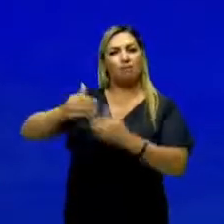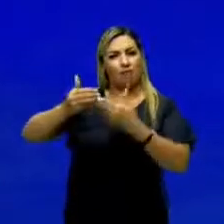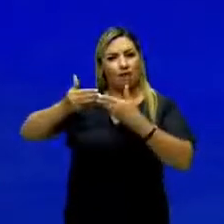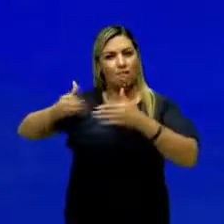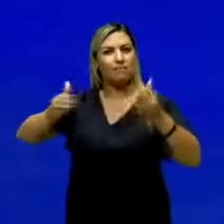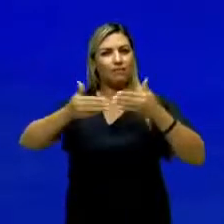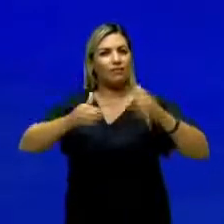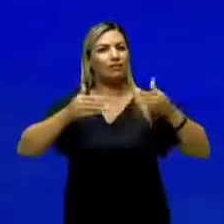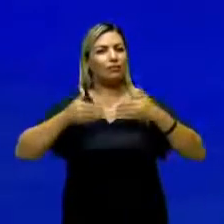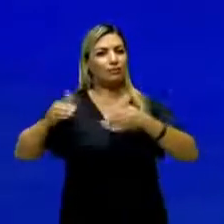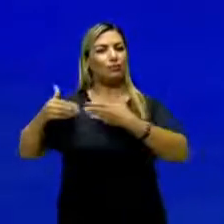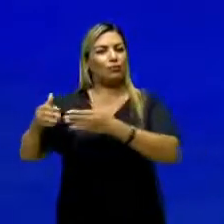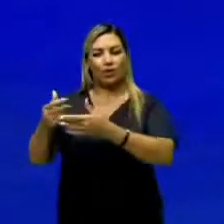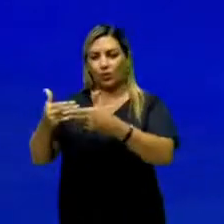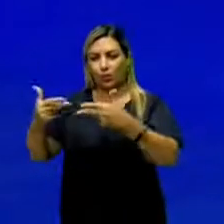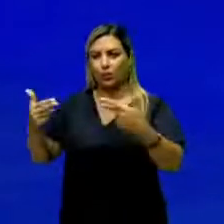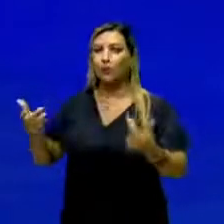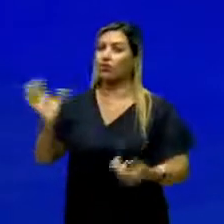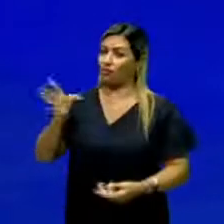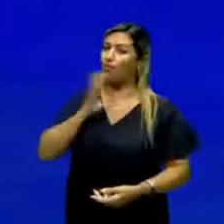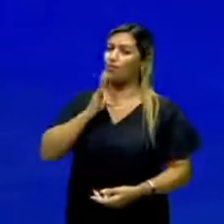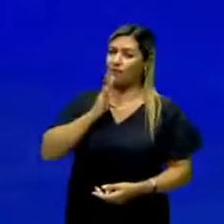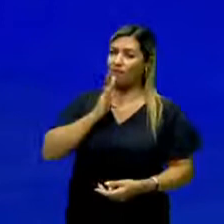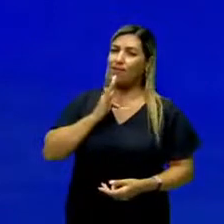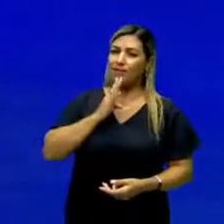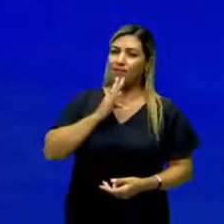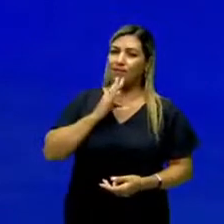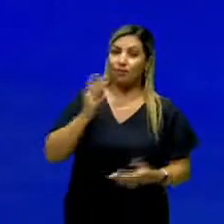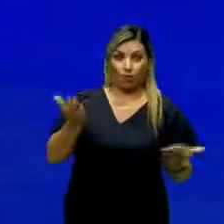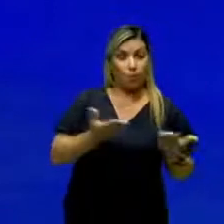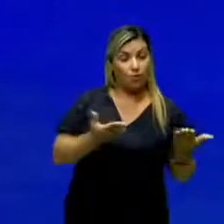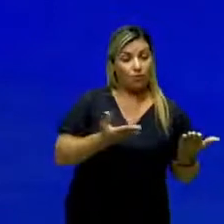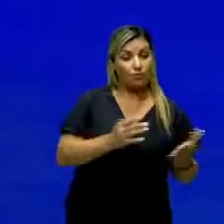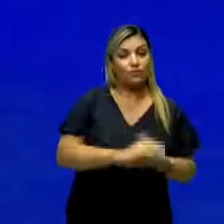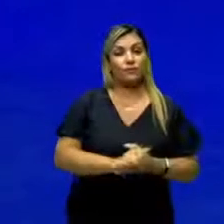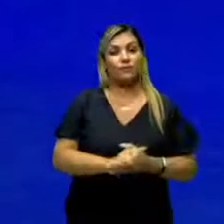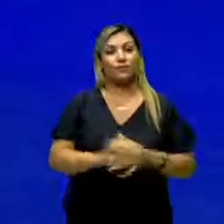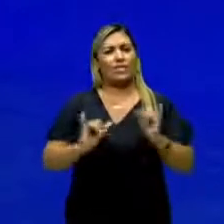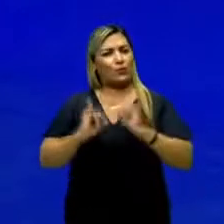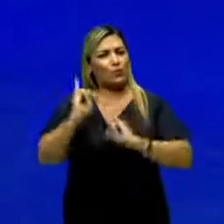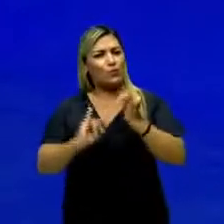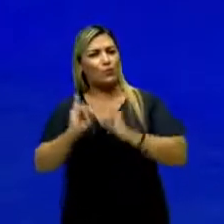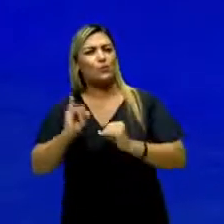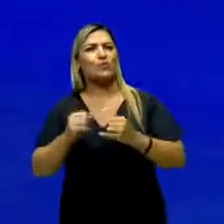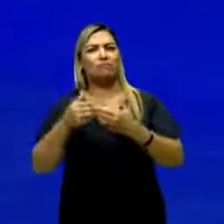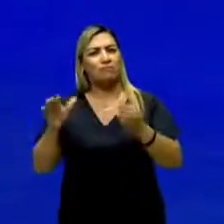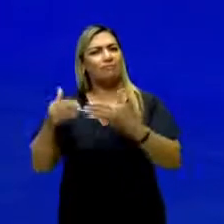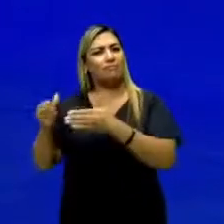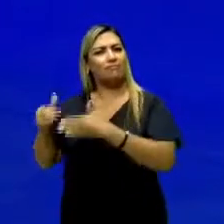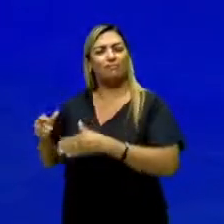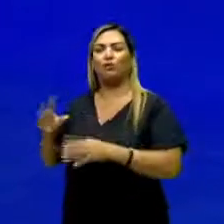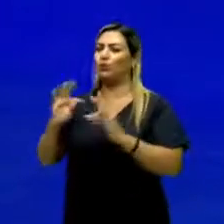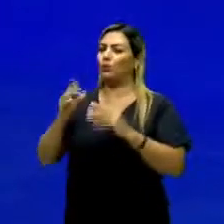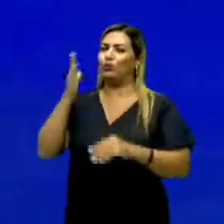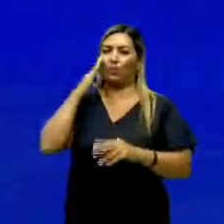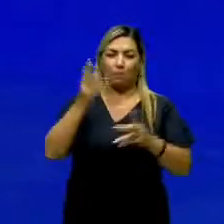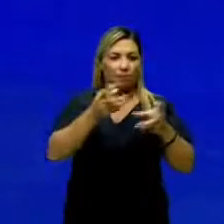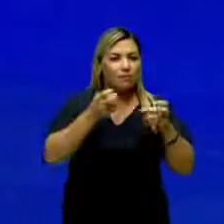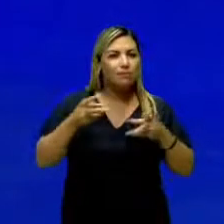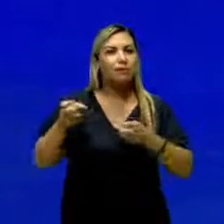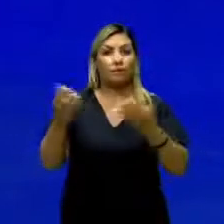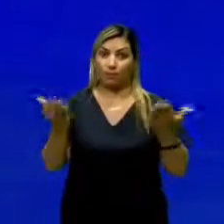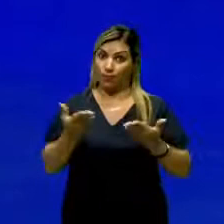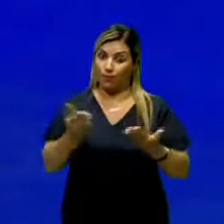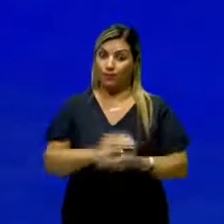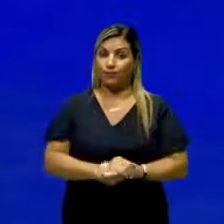abrindo as portas para as coisas que a gente até conhece nos tempos de hoje. Como as indústrias, tudo isso que a gente já percebe nos dias de